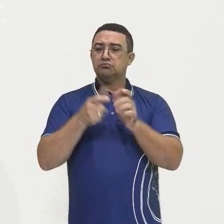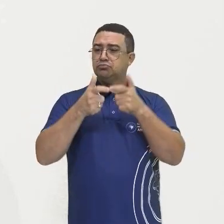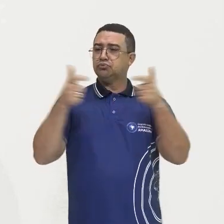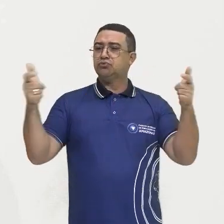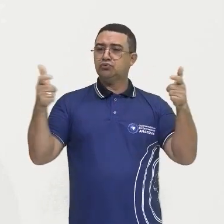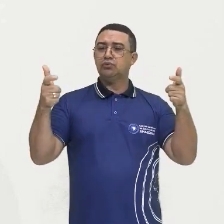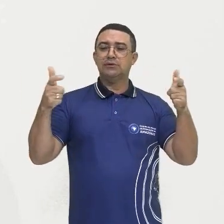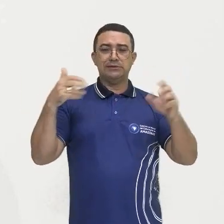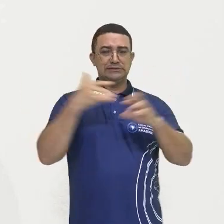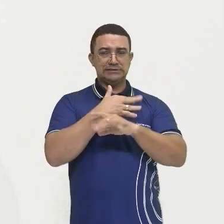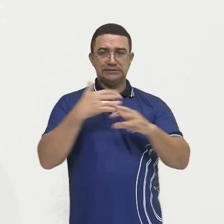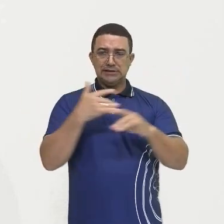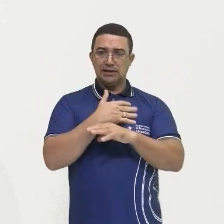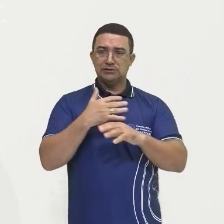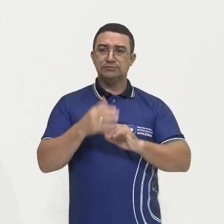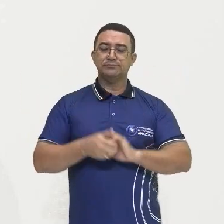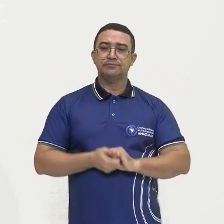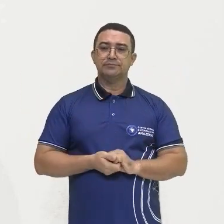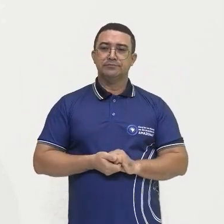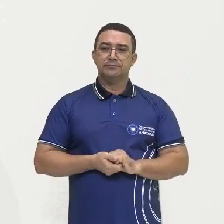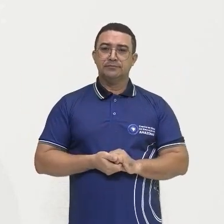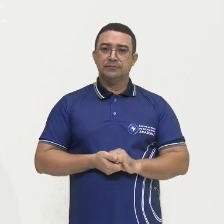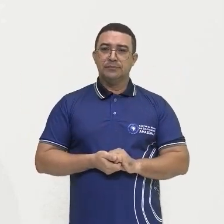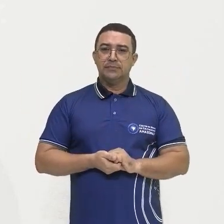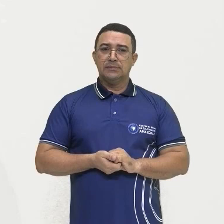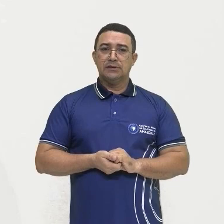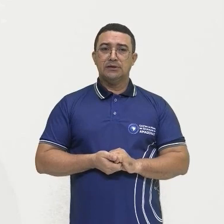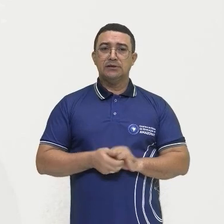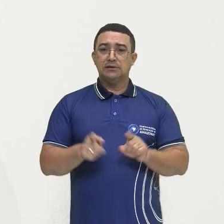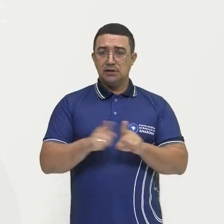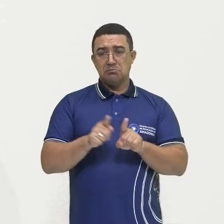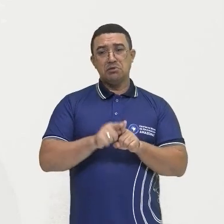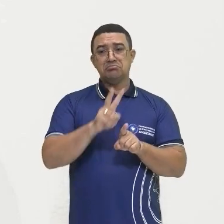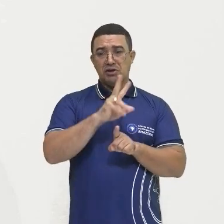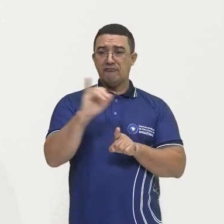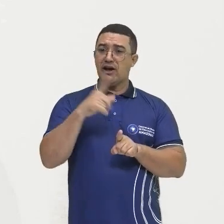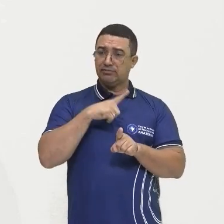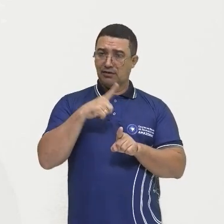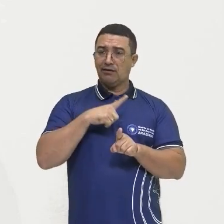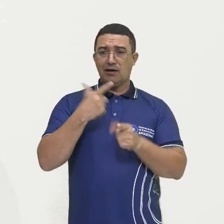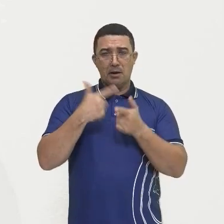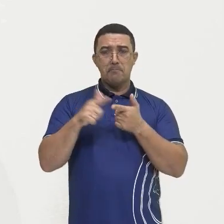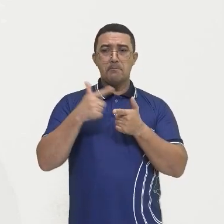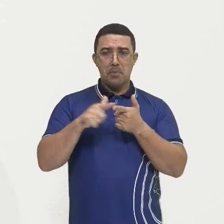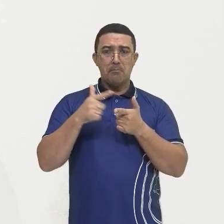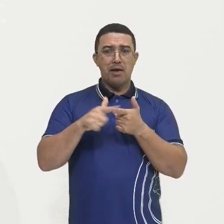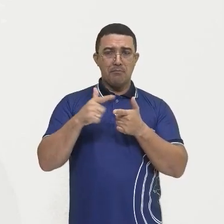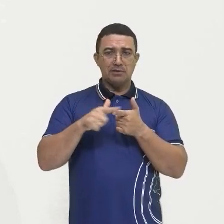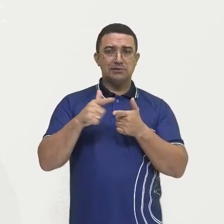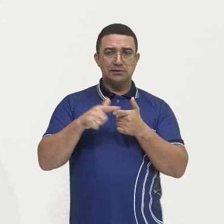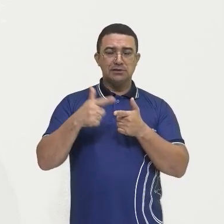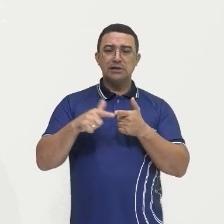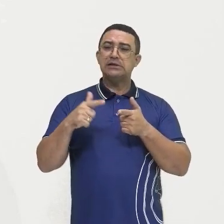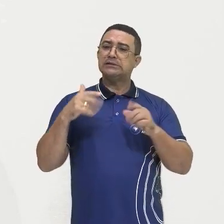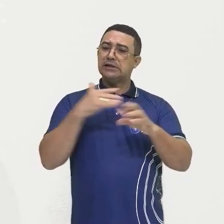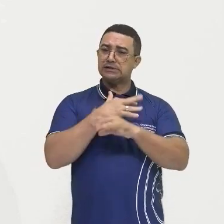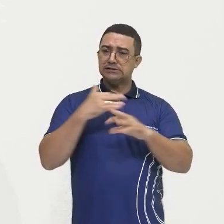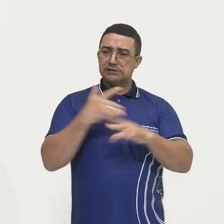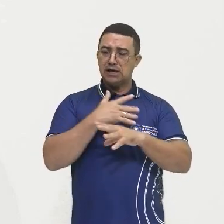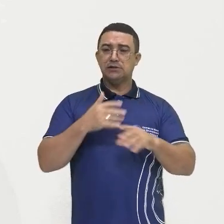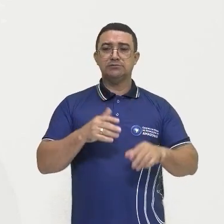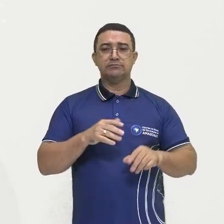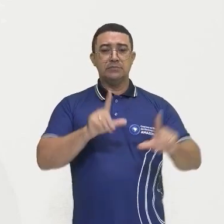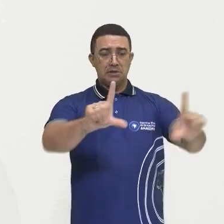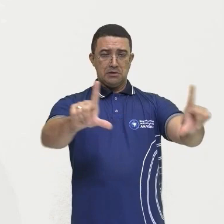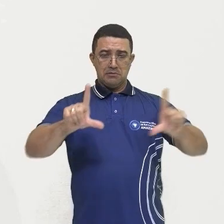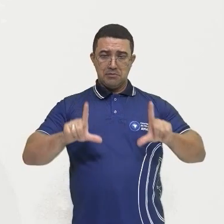cidade. E aí com isso a gente também vai ter os problemas urbanos e impactos ambientais, né? A paisagem